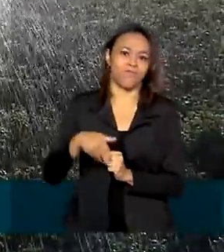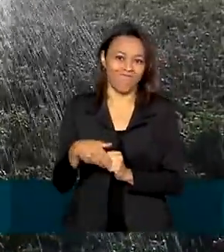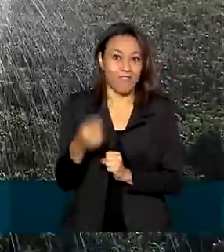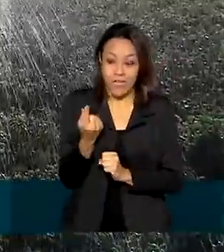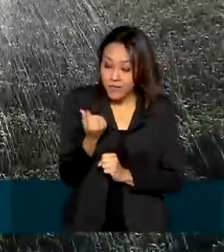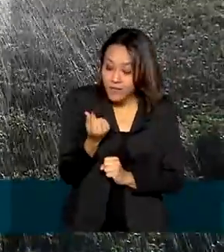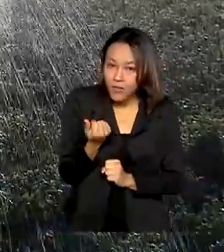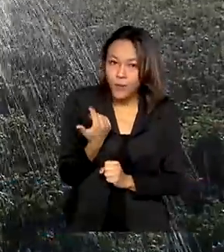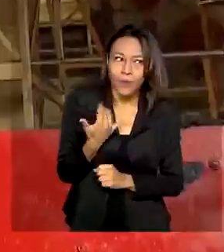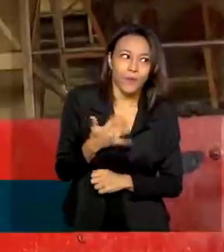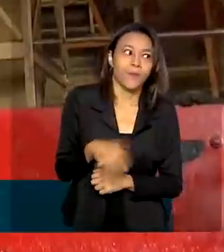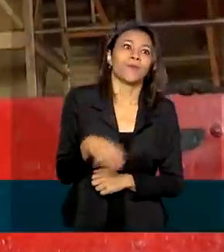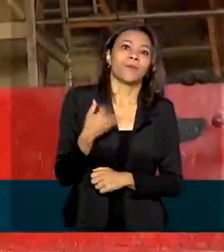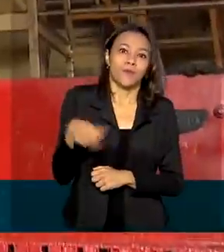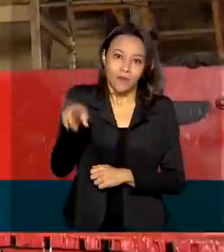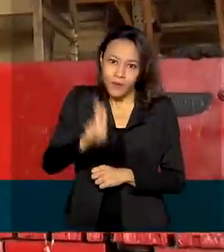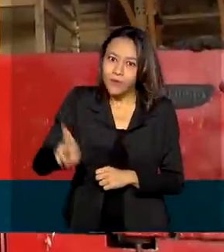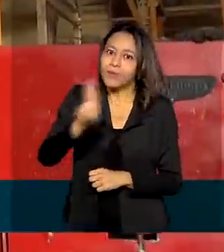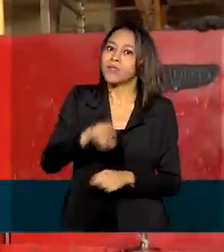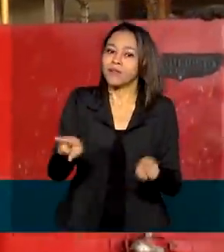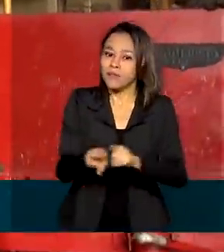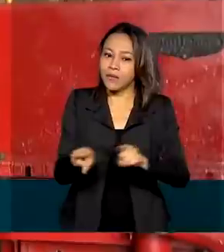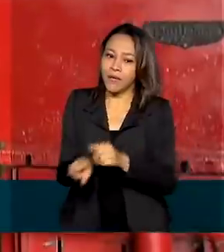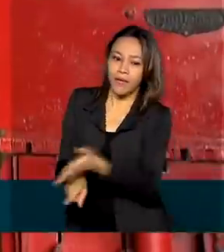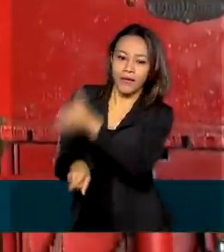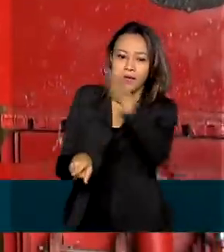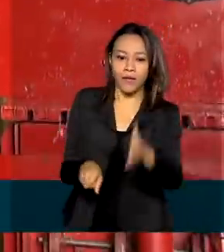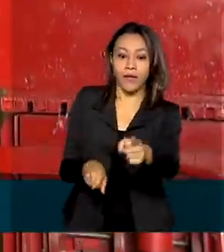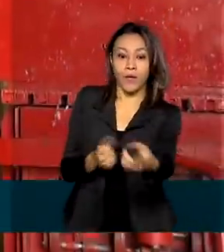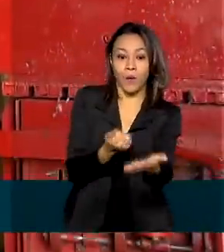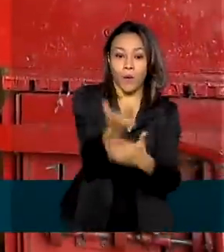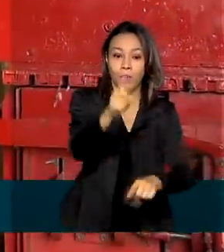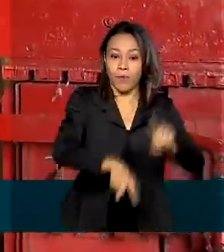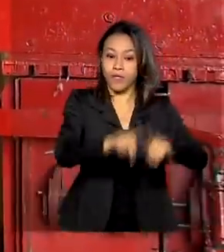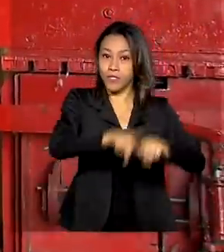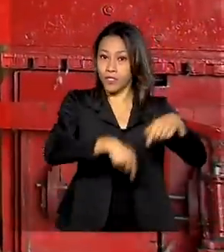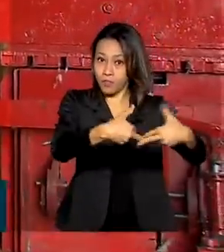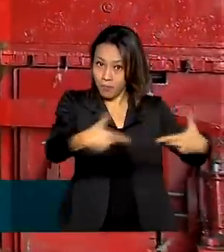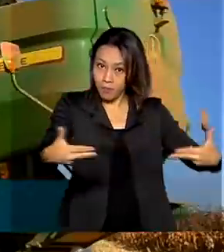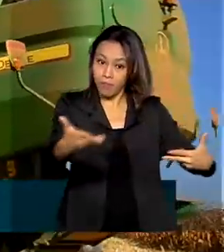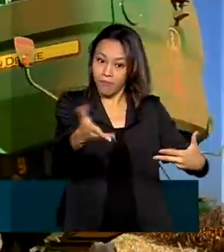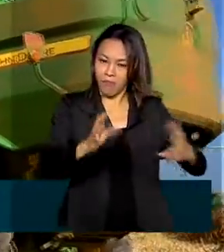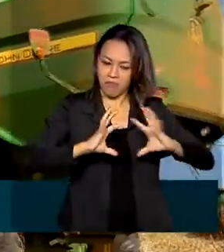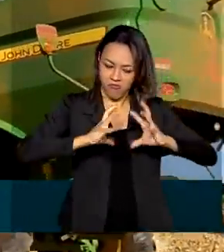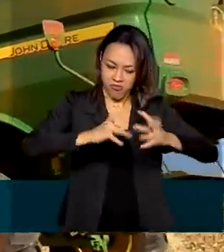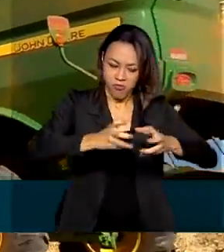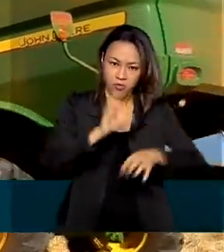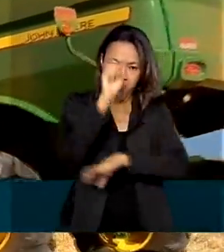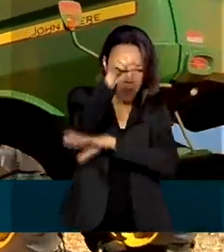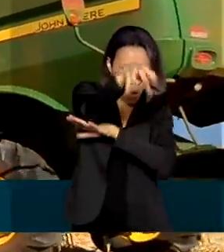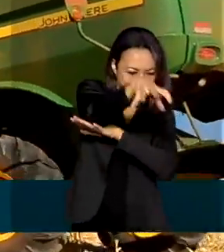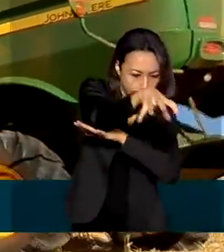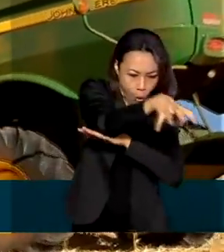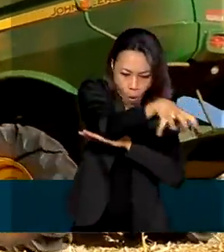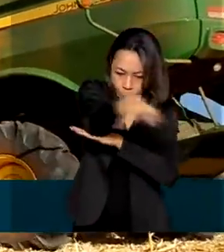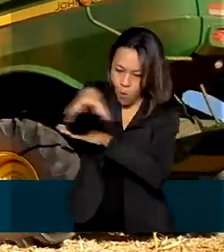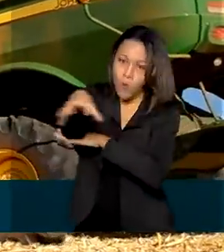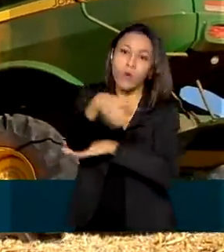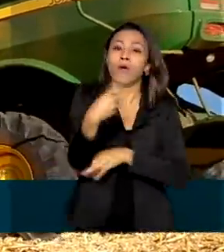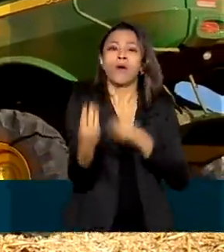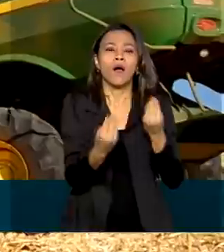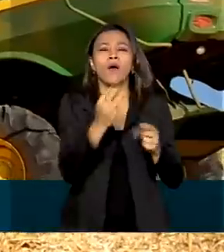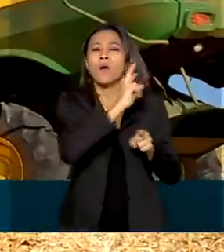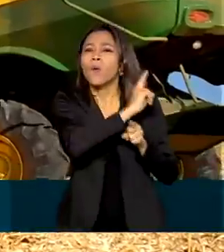dinheiro que vai poder ser usado também para a compra de maquinários agrícolas. As taxas para os financiamentos